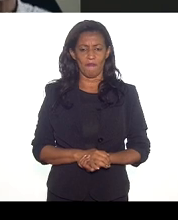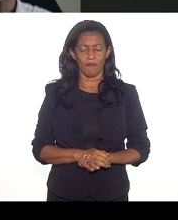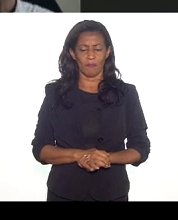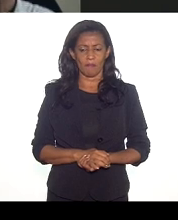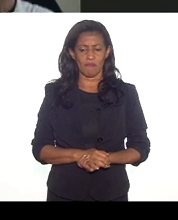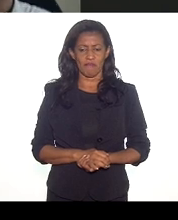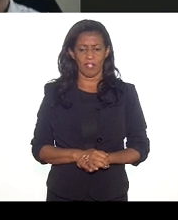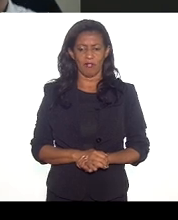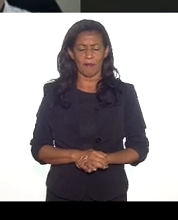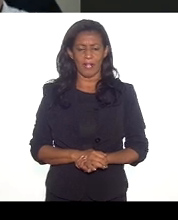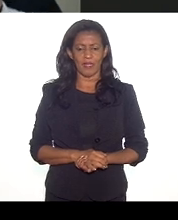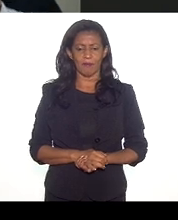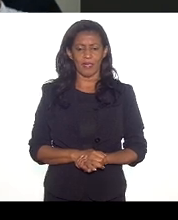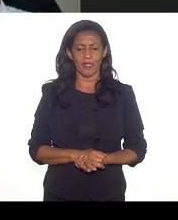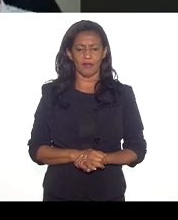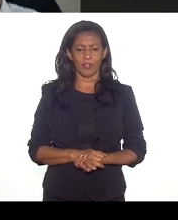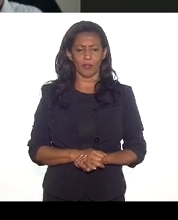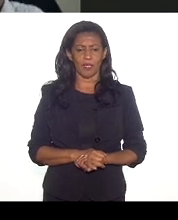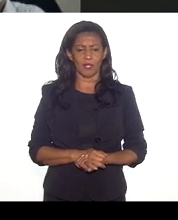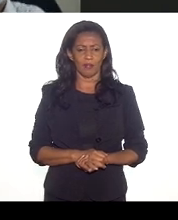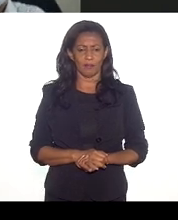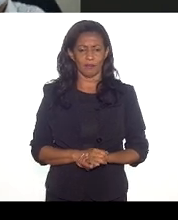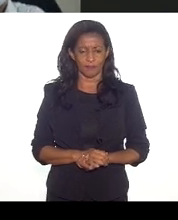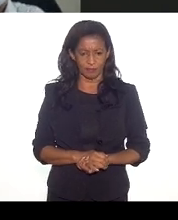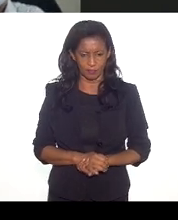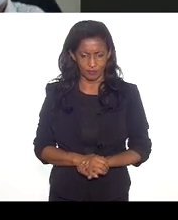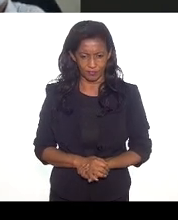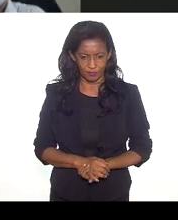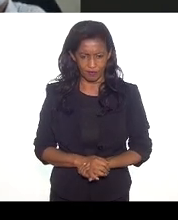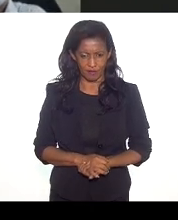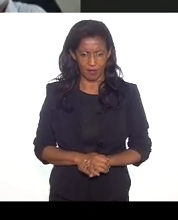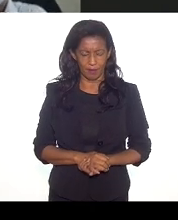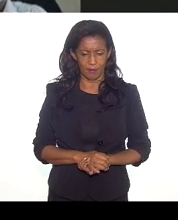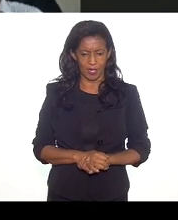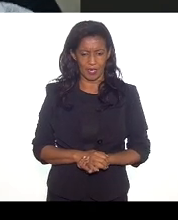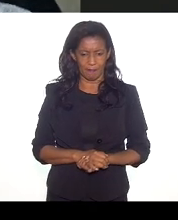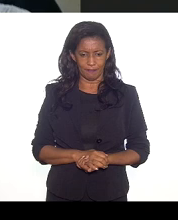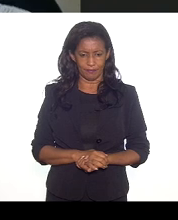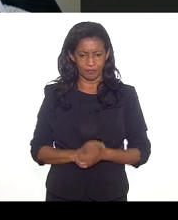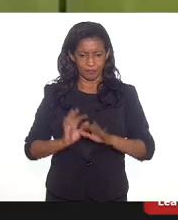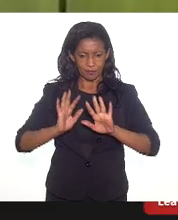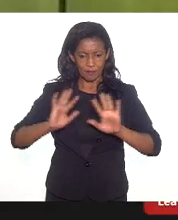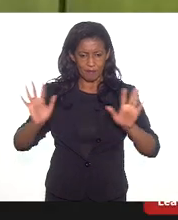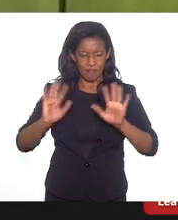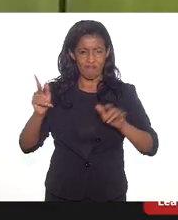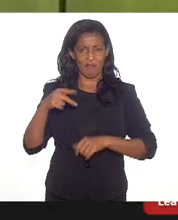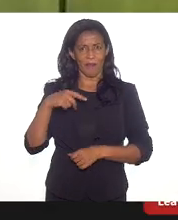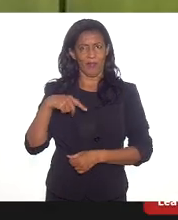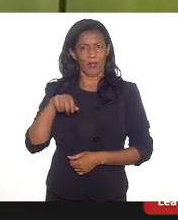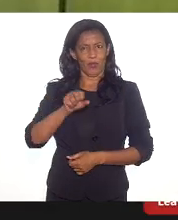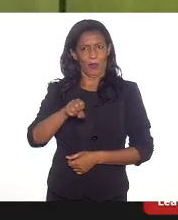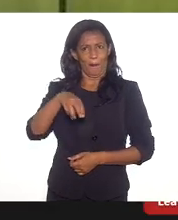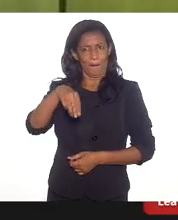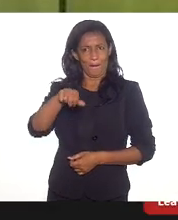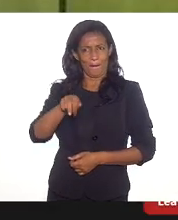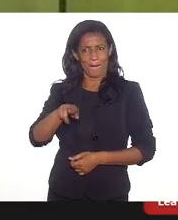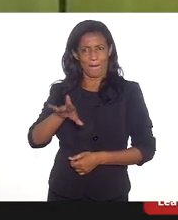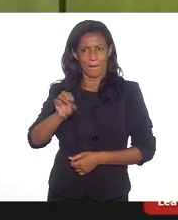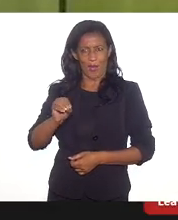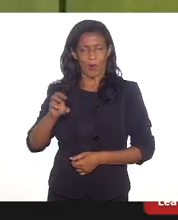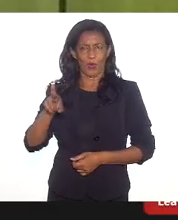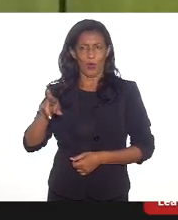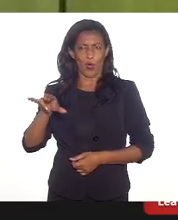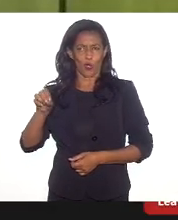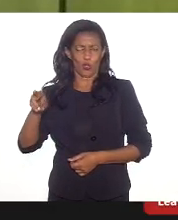aqui representando a secretaria, revendo meu querido amigo professor Mauro Osório, que foi conselheiro meu